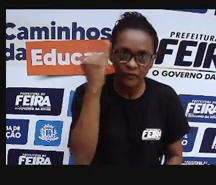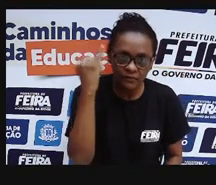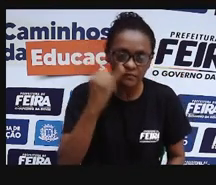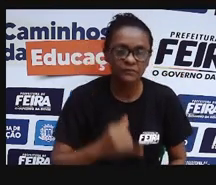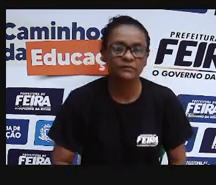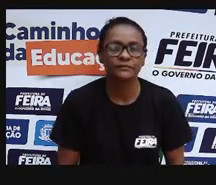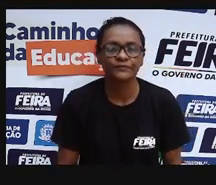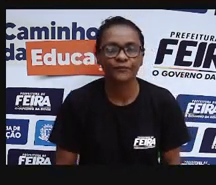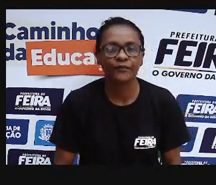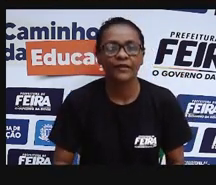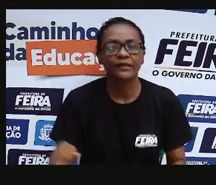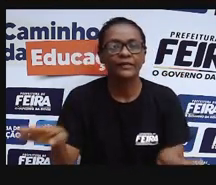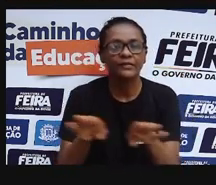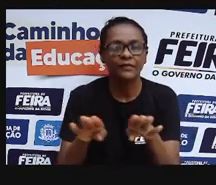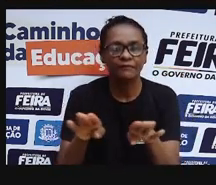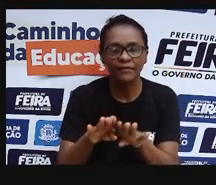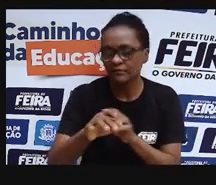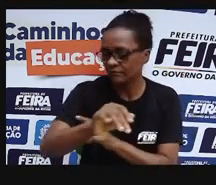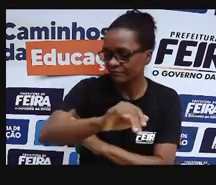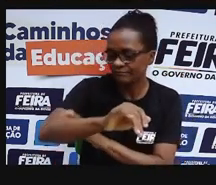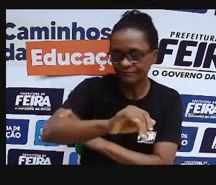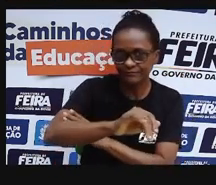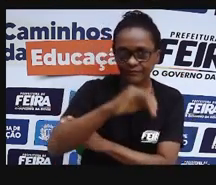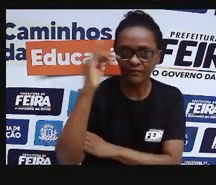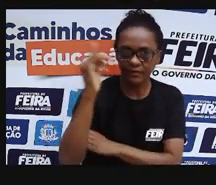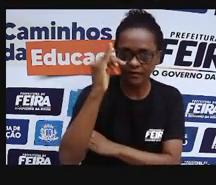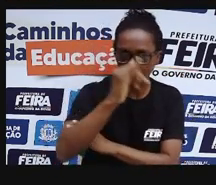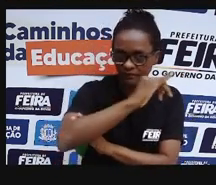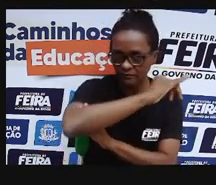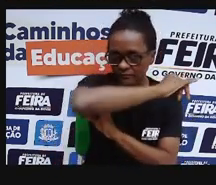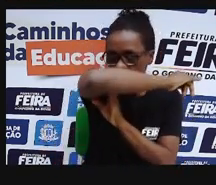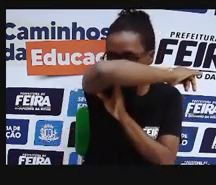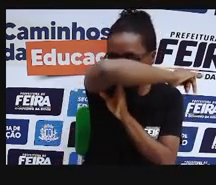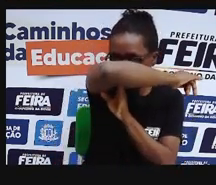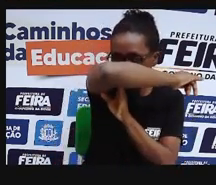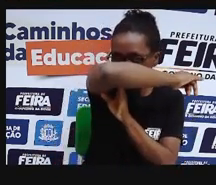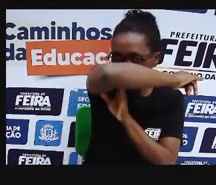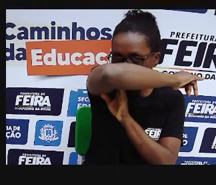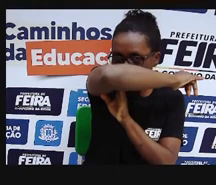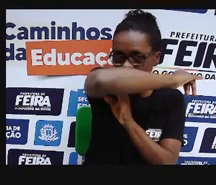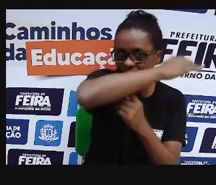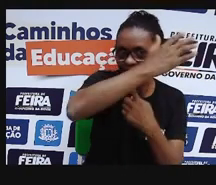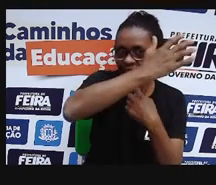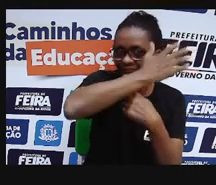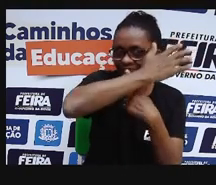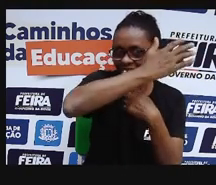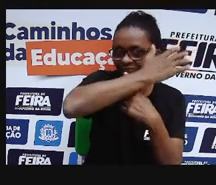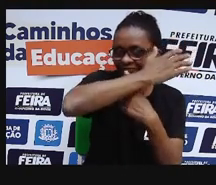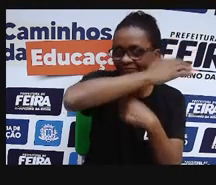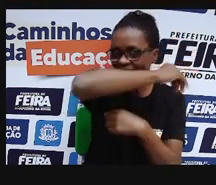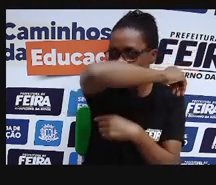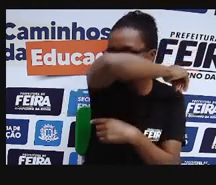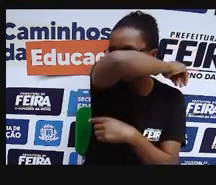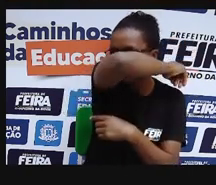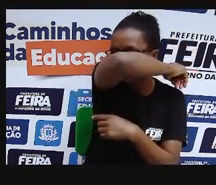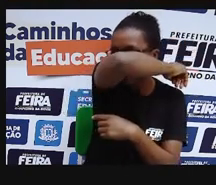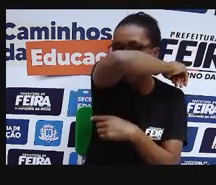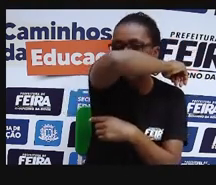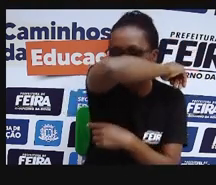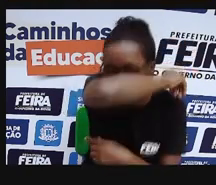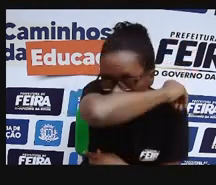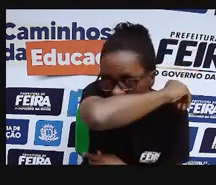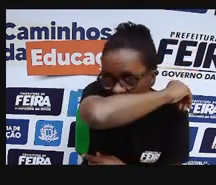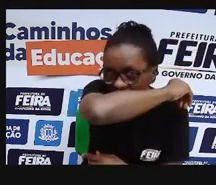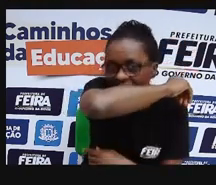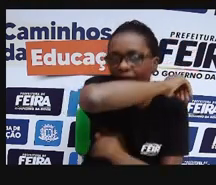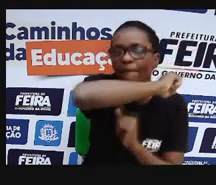usar essa região do nosso braço, tá? Cobrir o meu rosto, tossir e espirrar. Mas por que não usar as mãos?